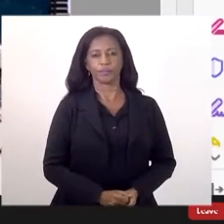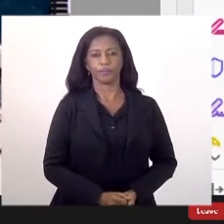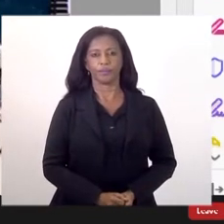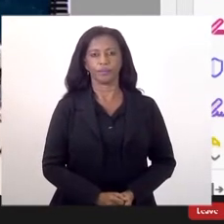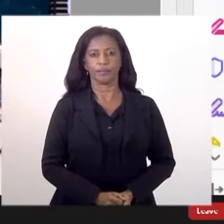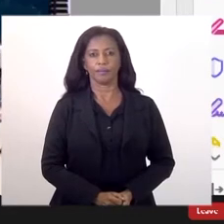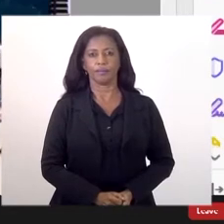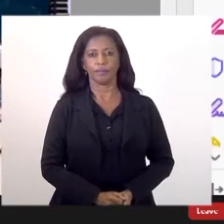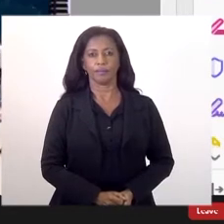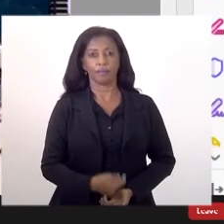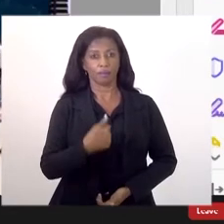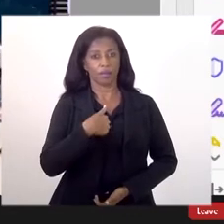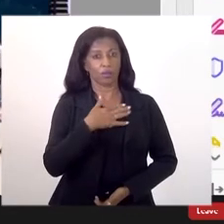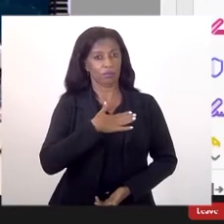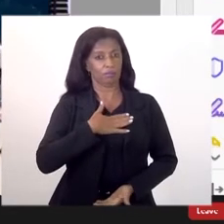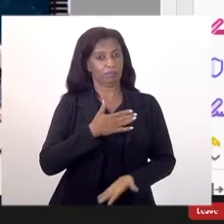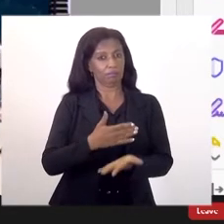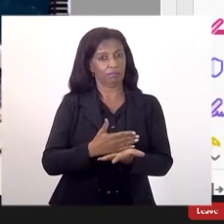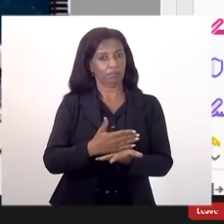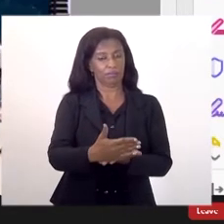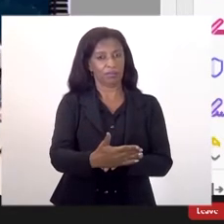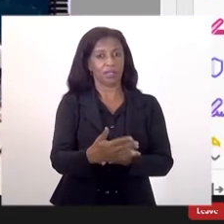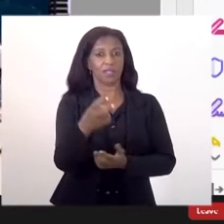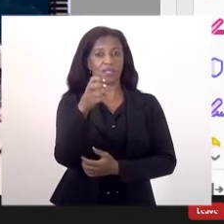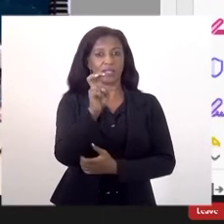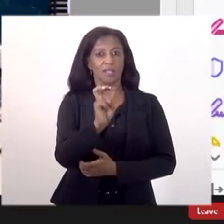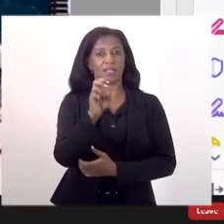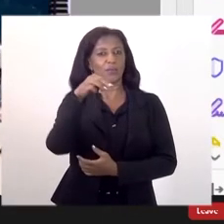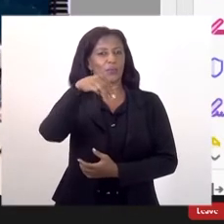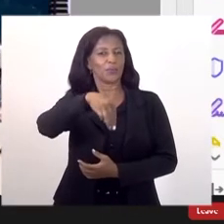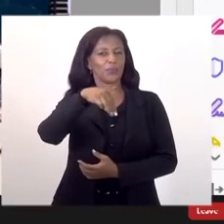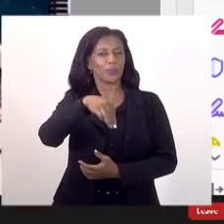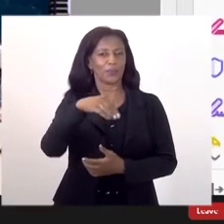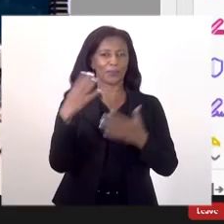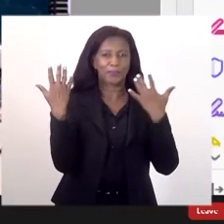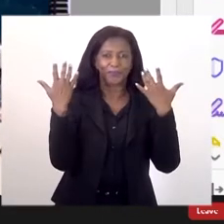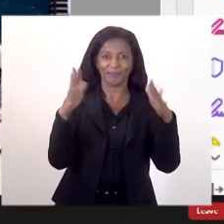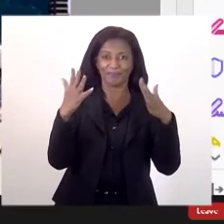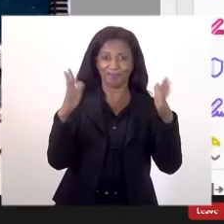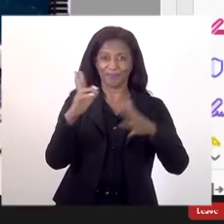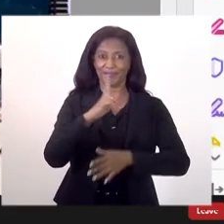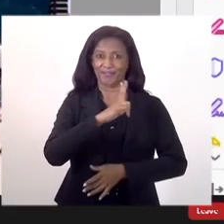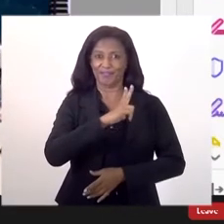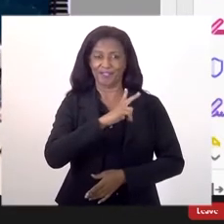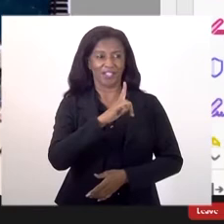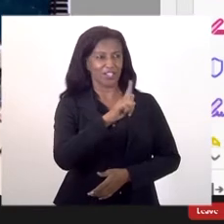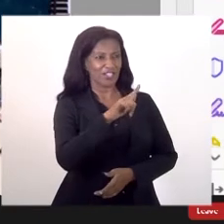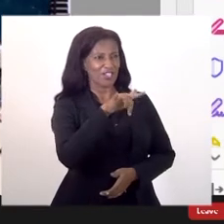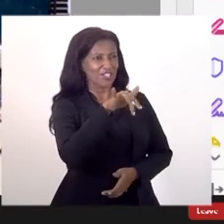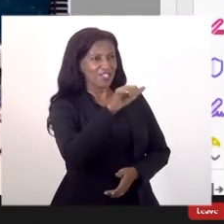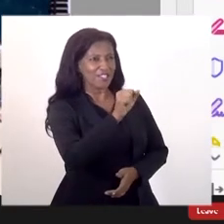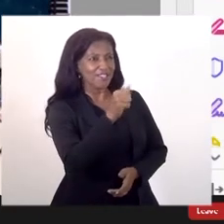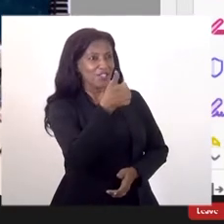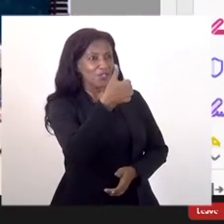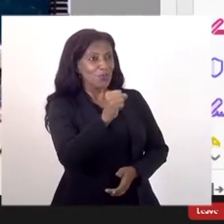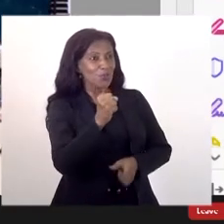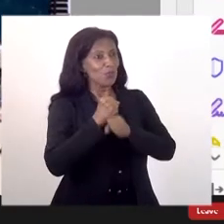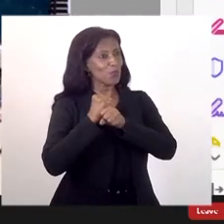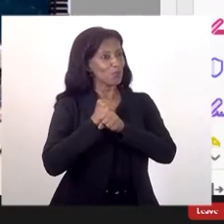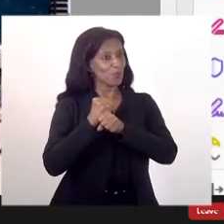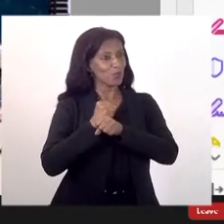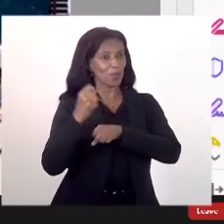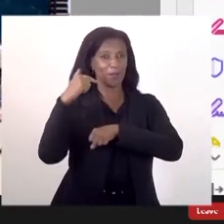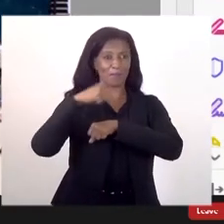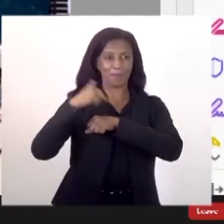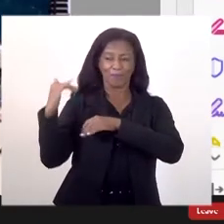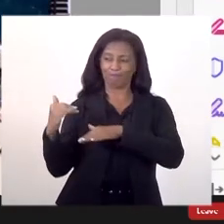Eu gostaria, inicialmente, sem prejuízo dos meus 5 minutos, de parabenizar vocês todos, particularmente a Geisa, 18 anos, é a hora de que somos